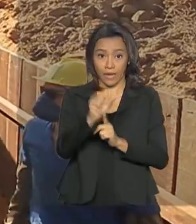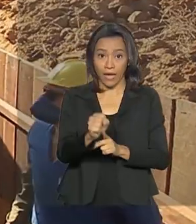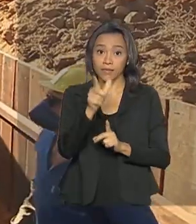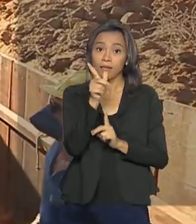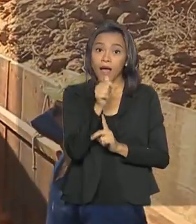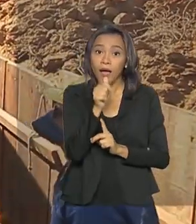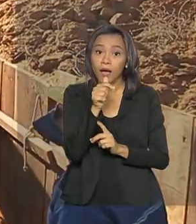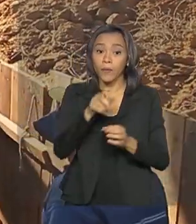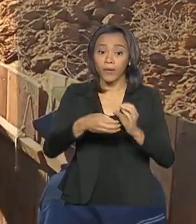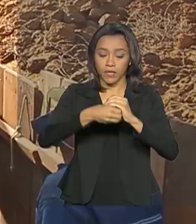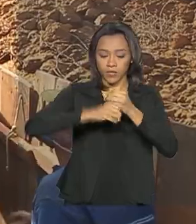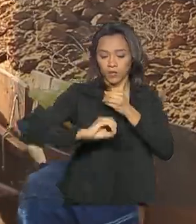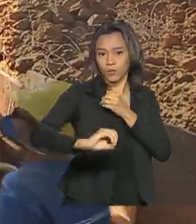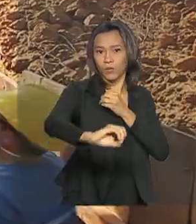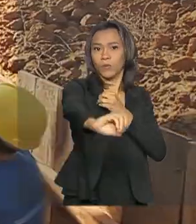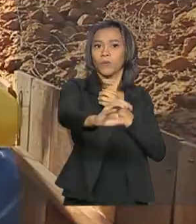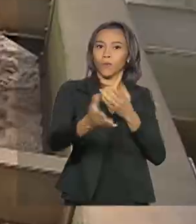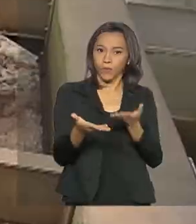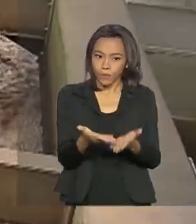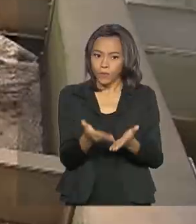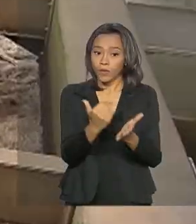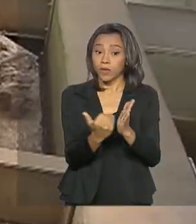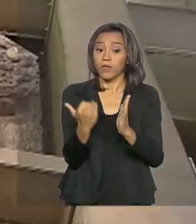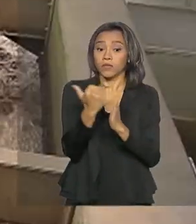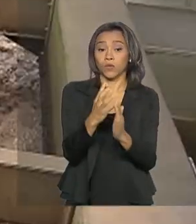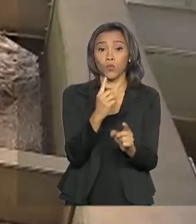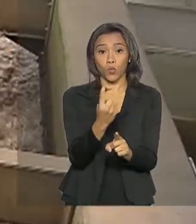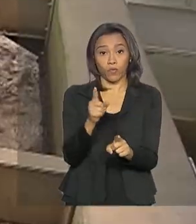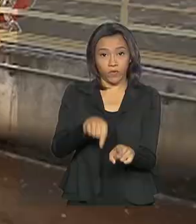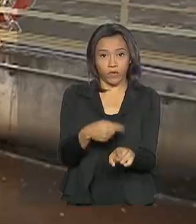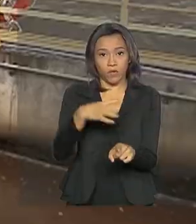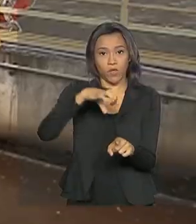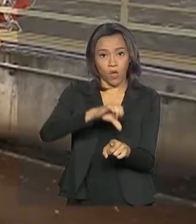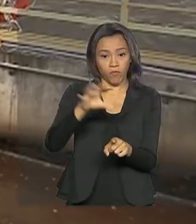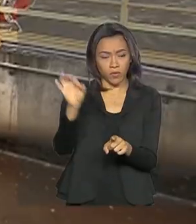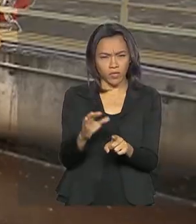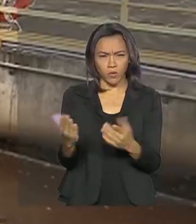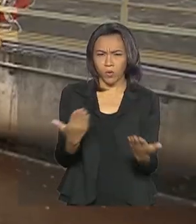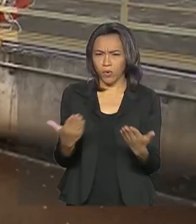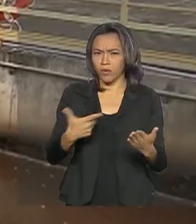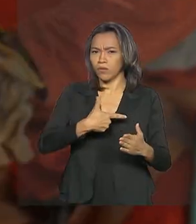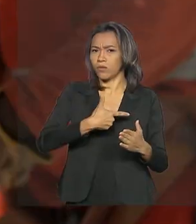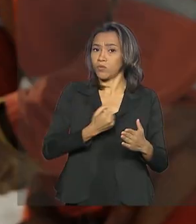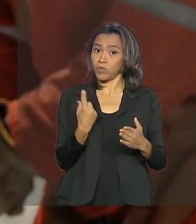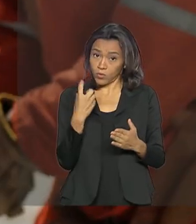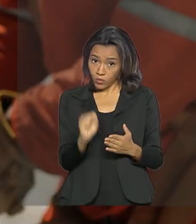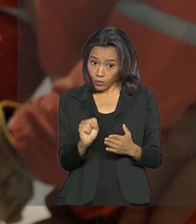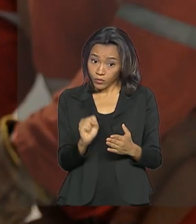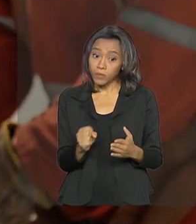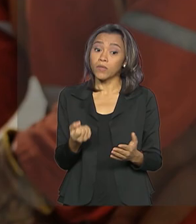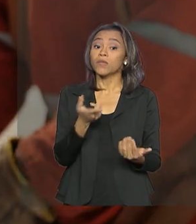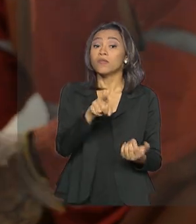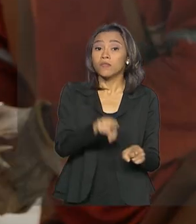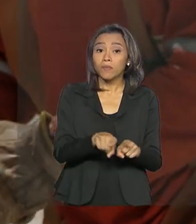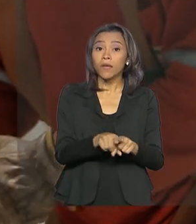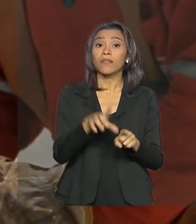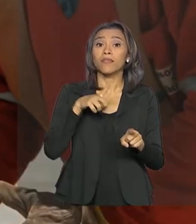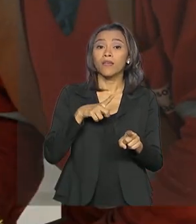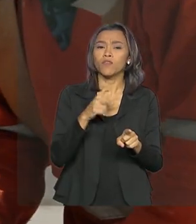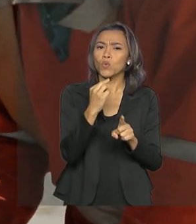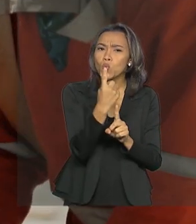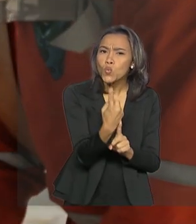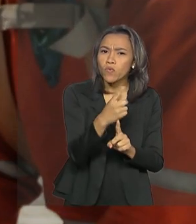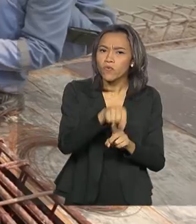água, esgoto e gestão de resíduos cresceram 1,9% em relação a 2018, puxadas pelo aumento de 1